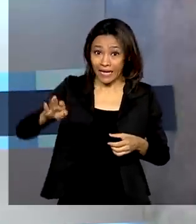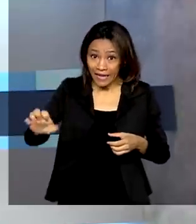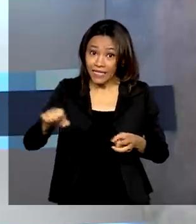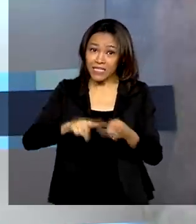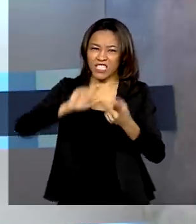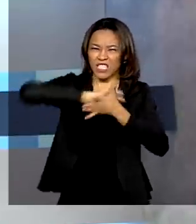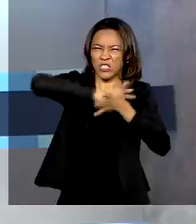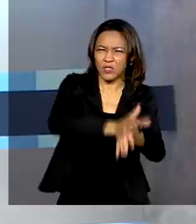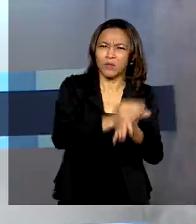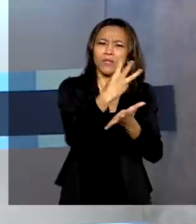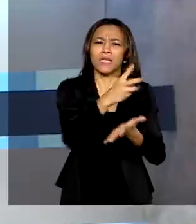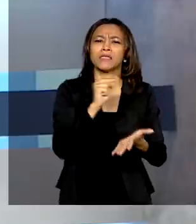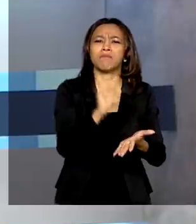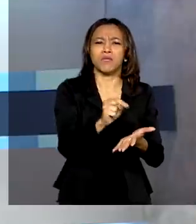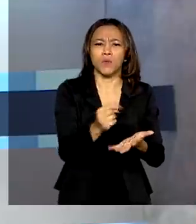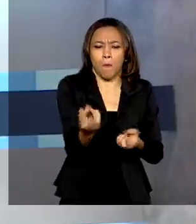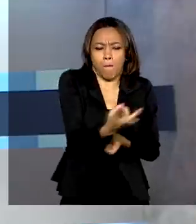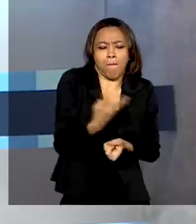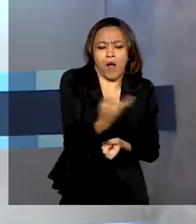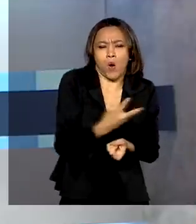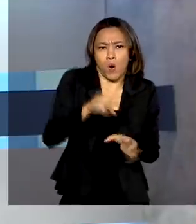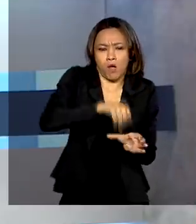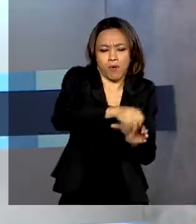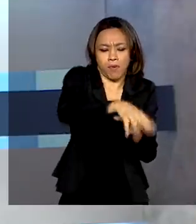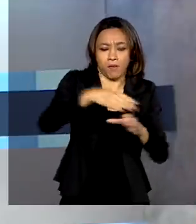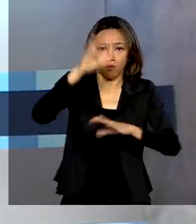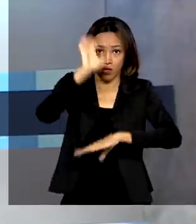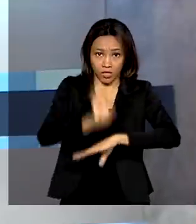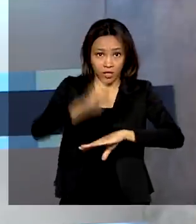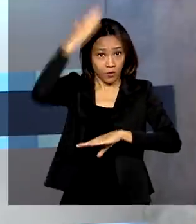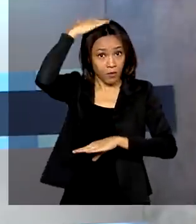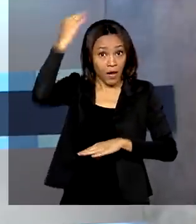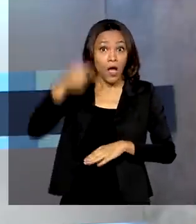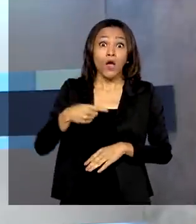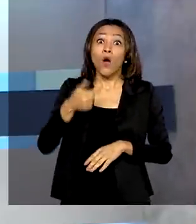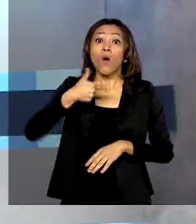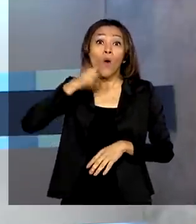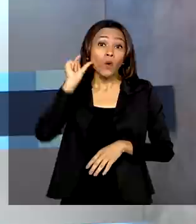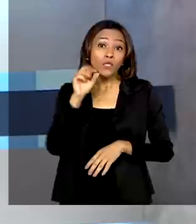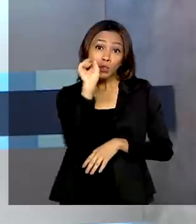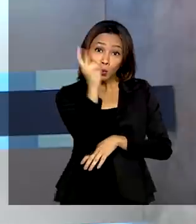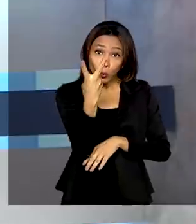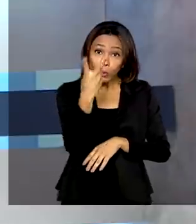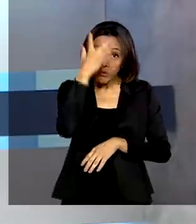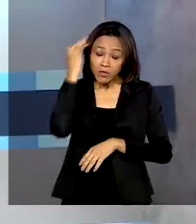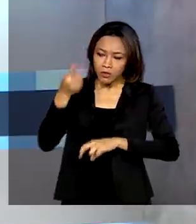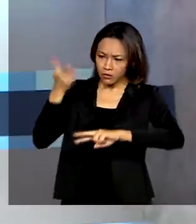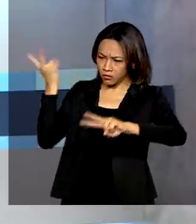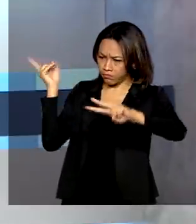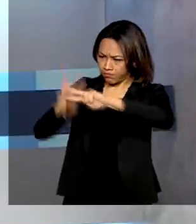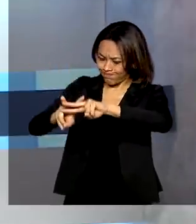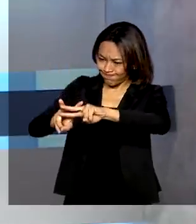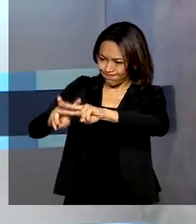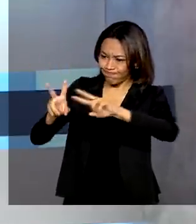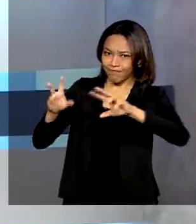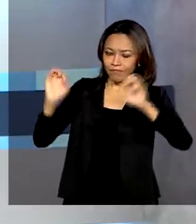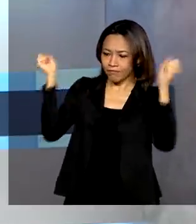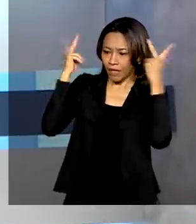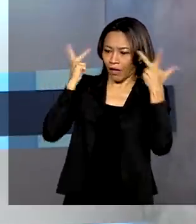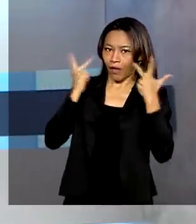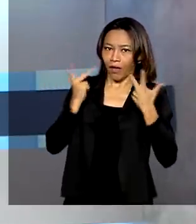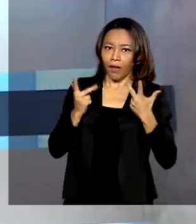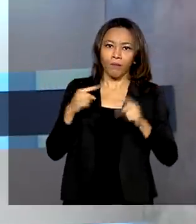maconha no Pará. Na ação que terminou ontem, duas pessoas foram presas em flagrante por não possuírem documentação de